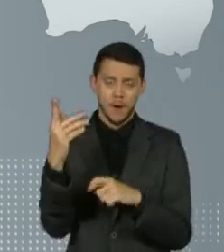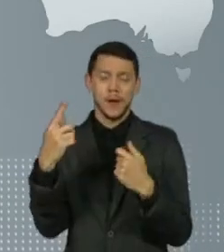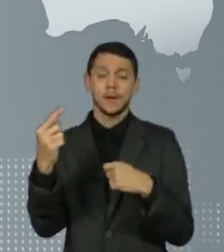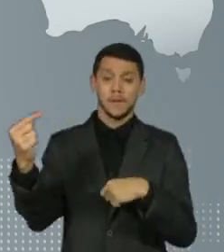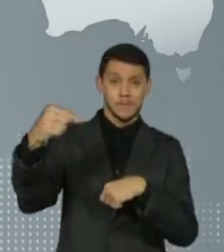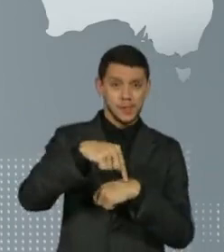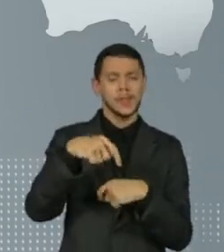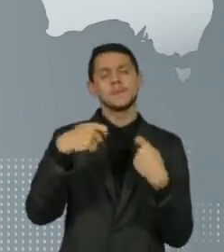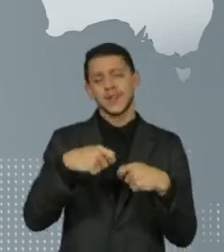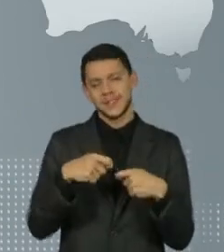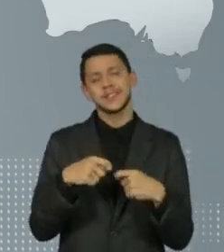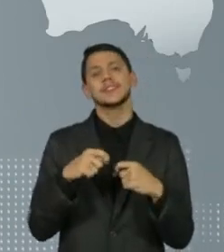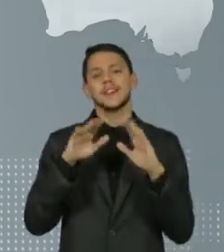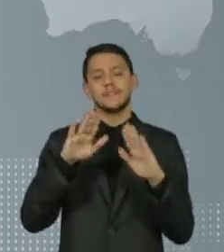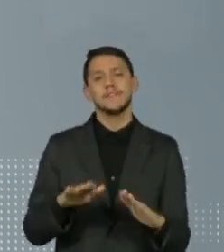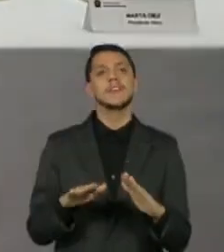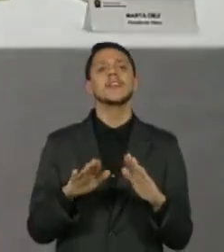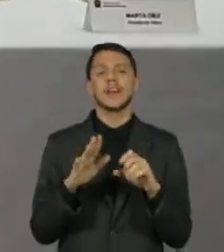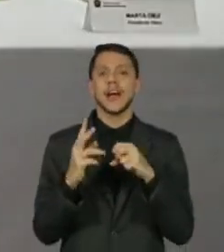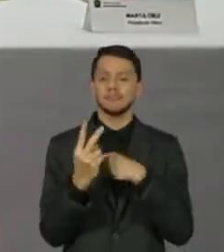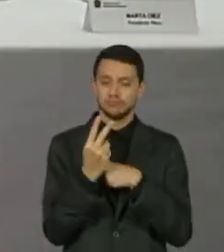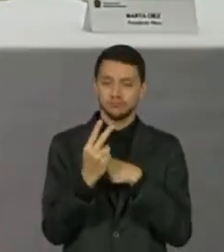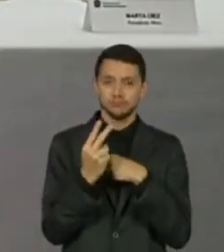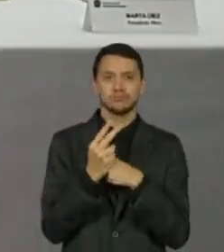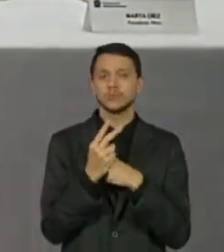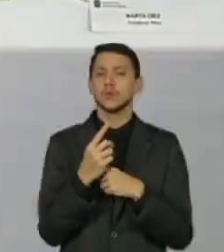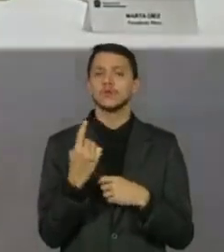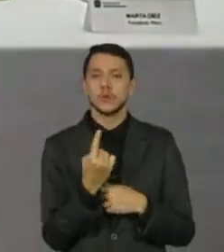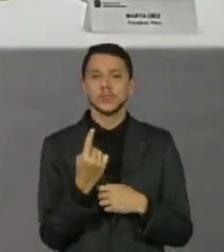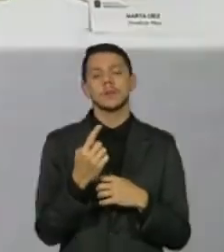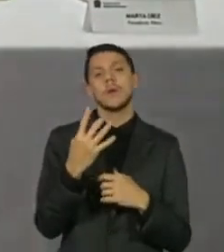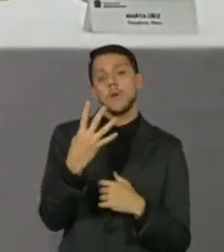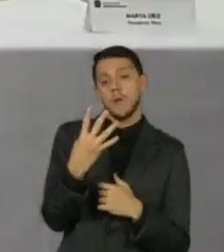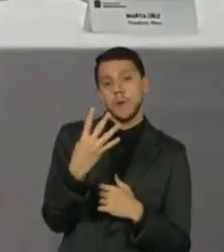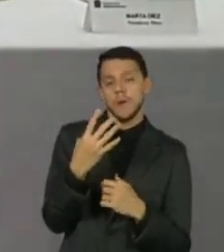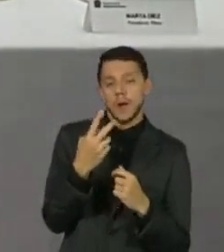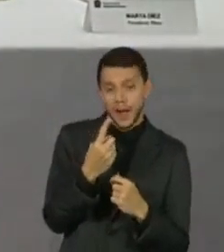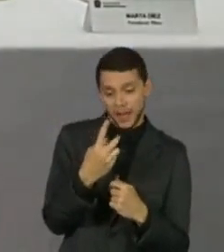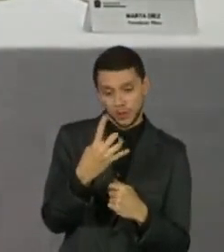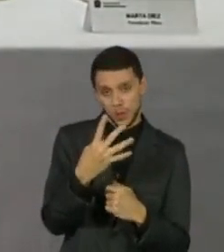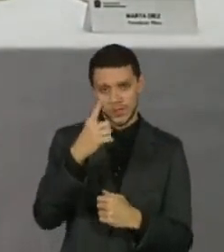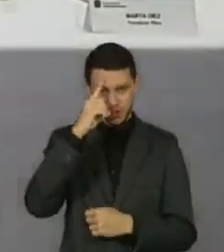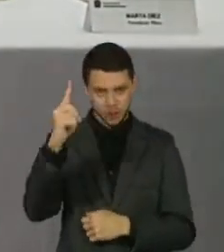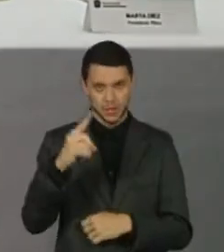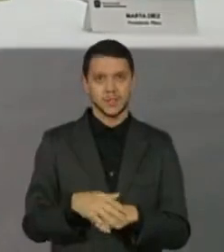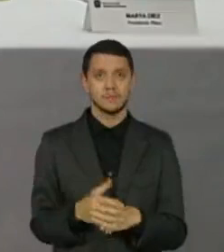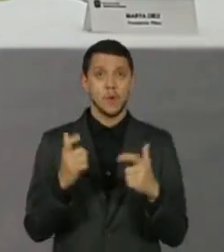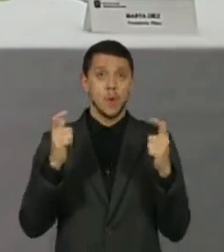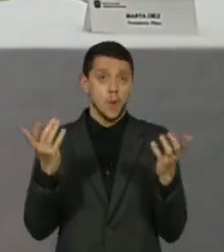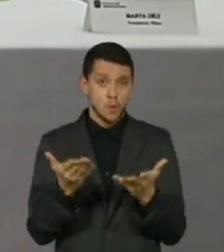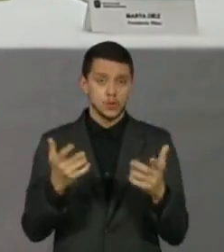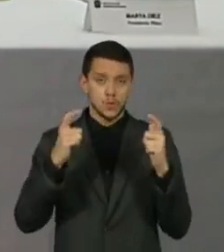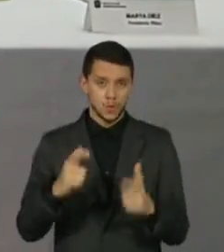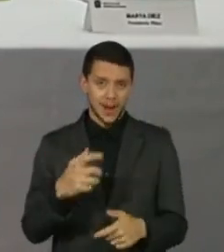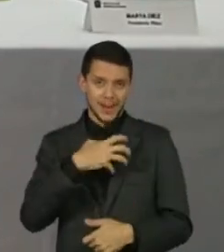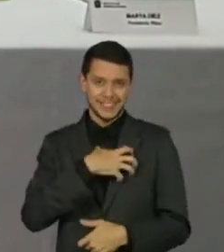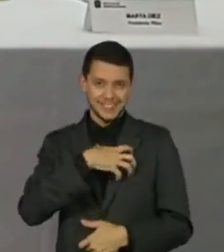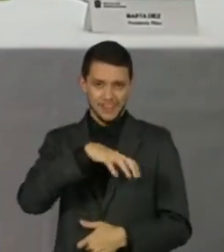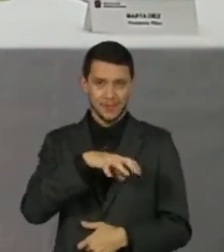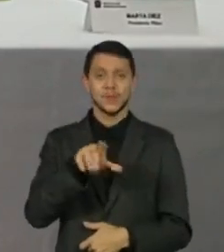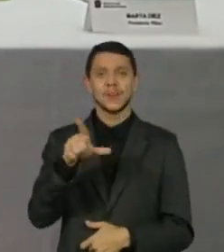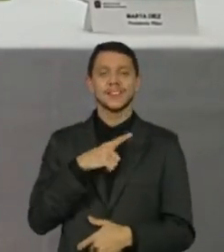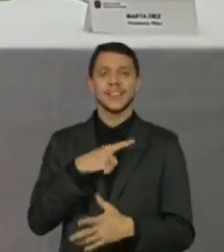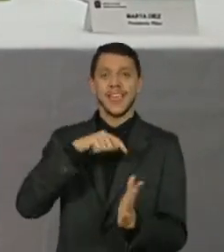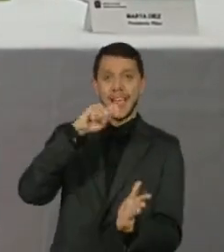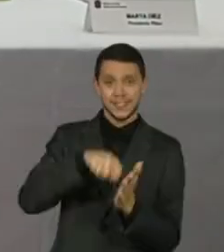cumprir 14 dias de quarentena. Hoje, em Salvador, onde participou da assinatura de contrato para a compra de 100 milhões